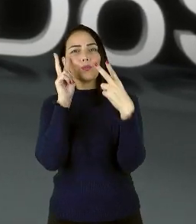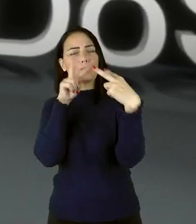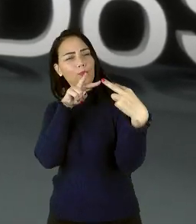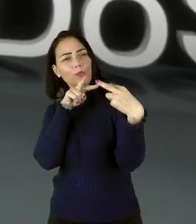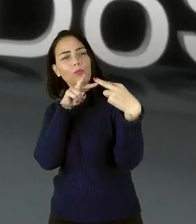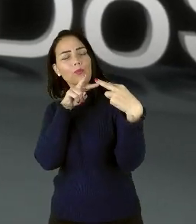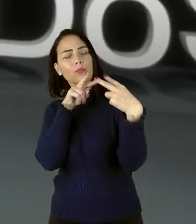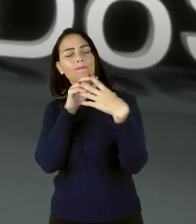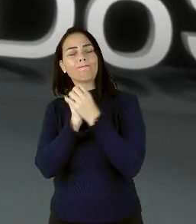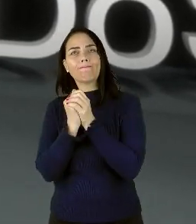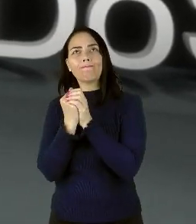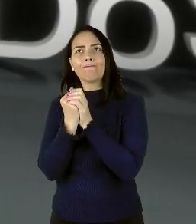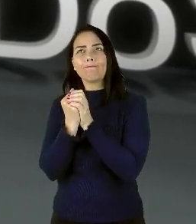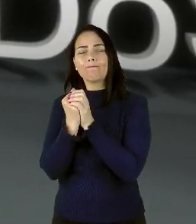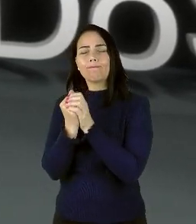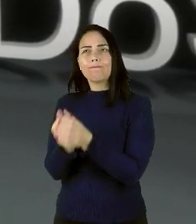mim e me respondeu.